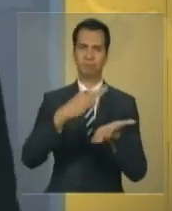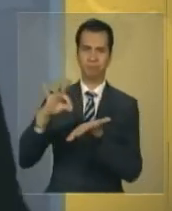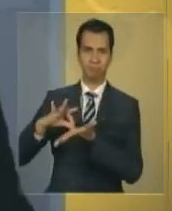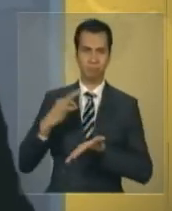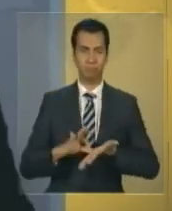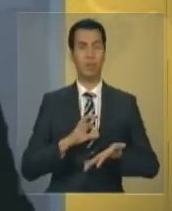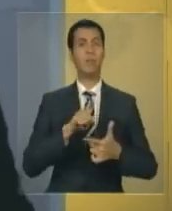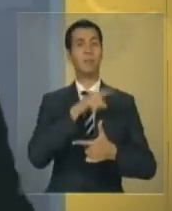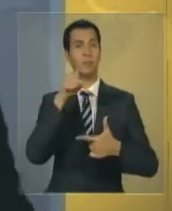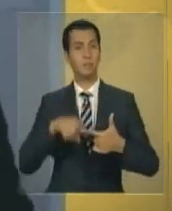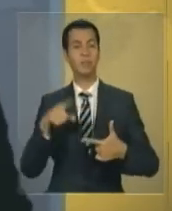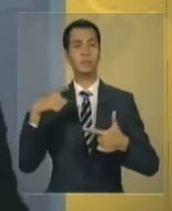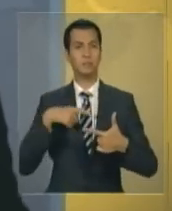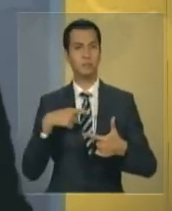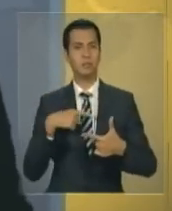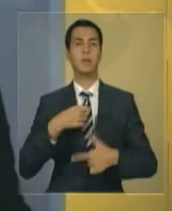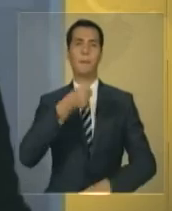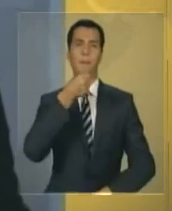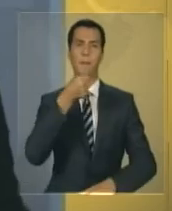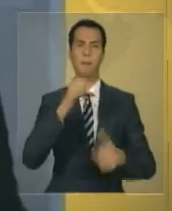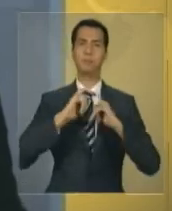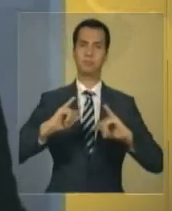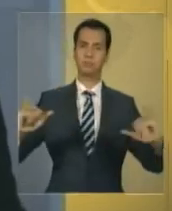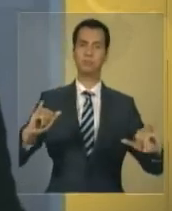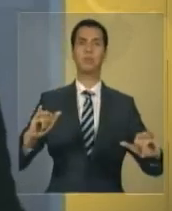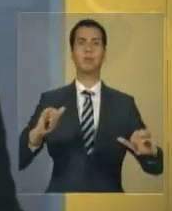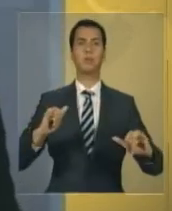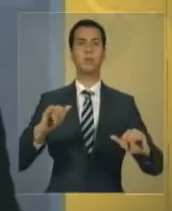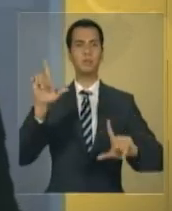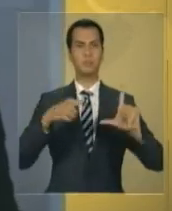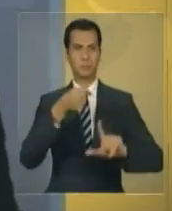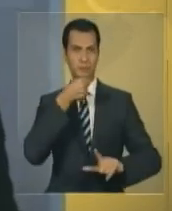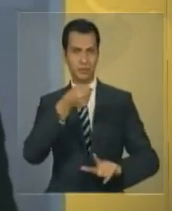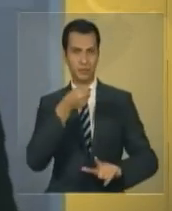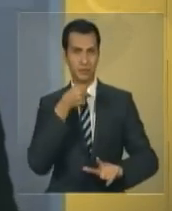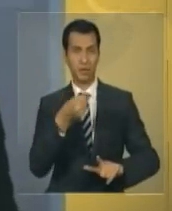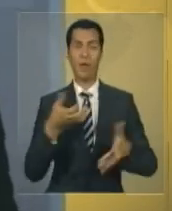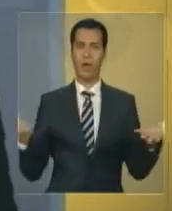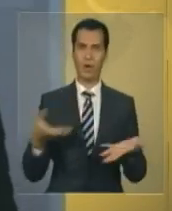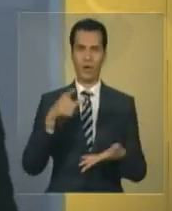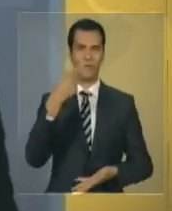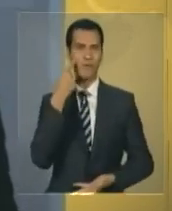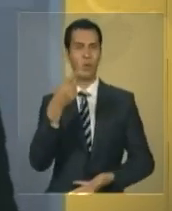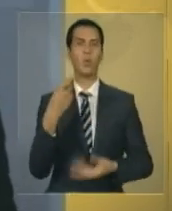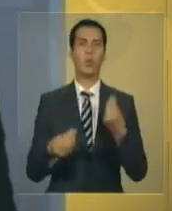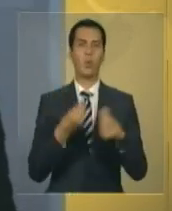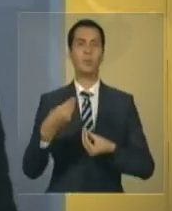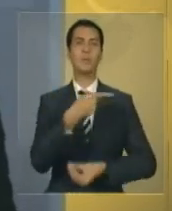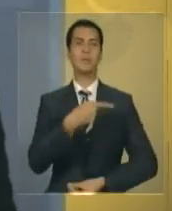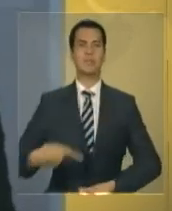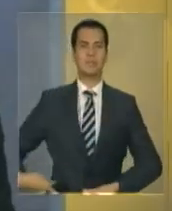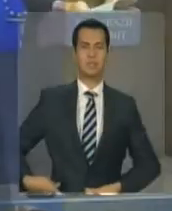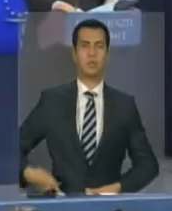declaração conjunta à imprensa. Veja agora um trecho do discurso do presidente do Conselho Europeu.